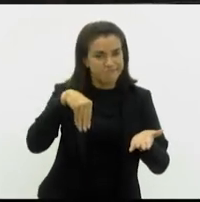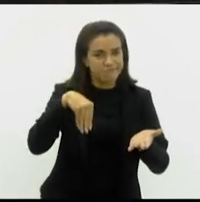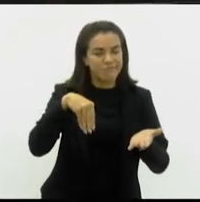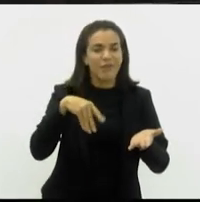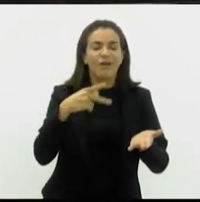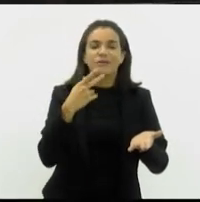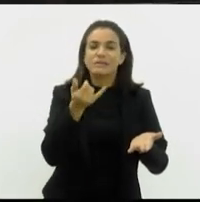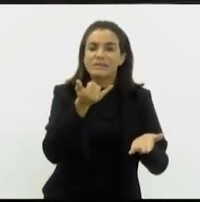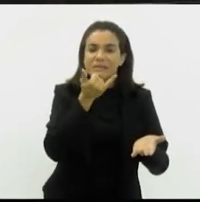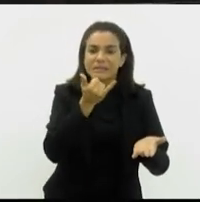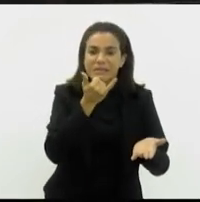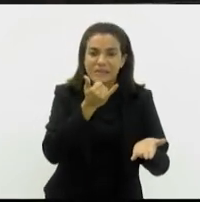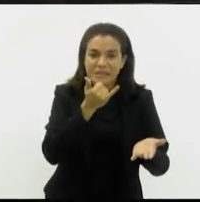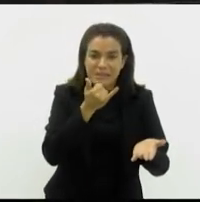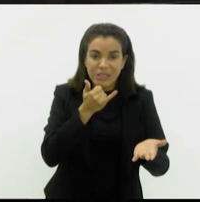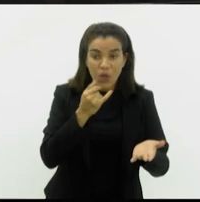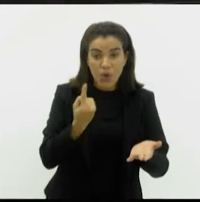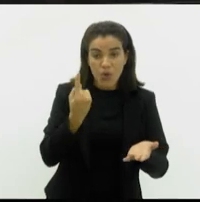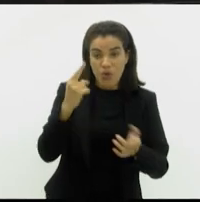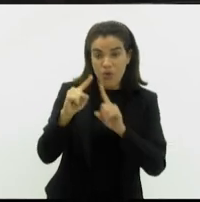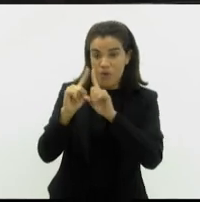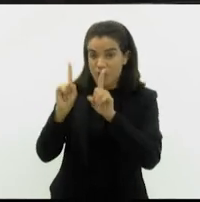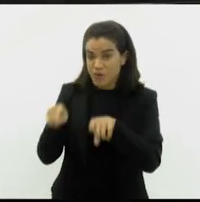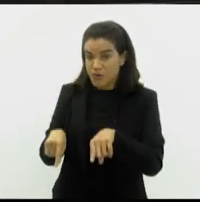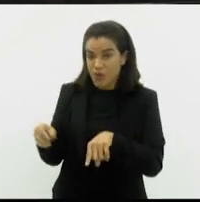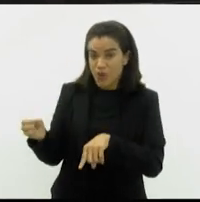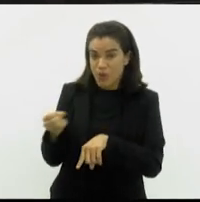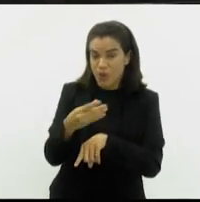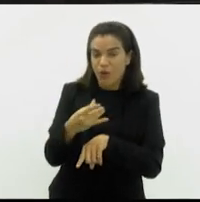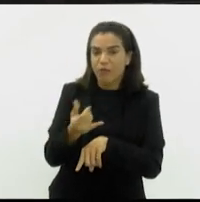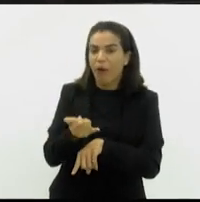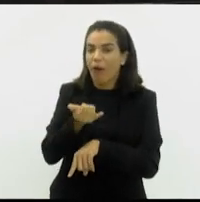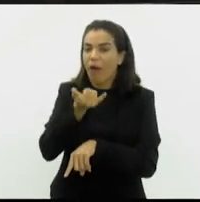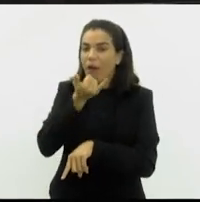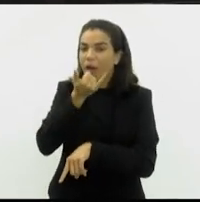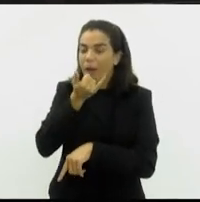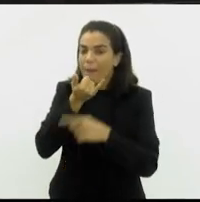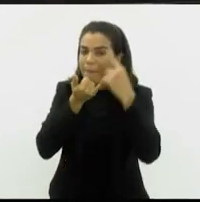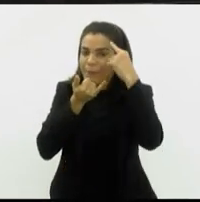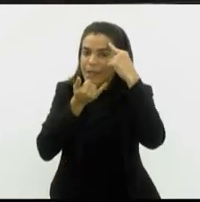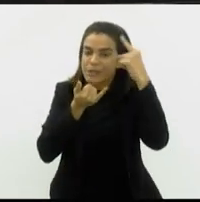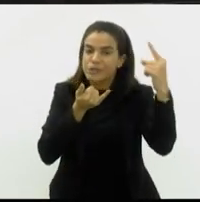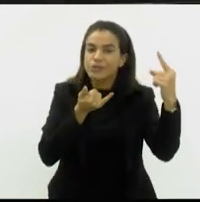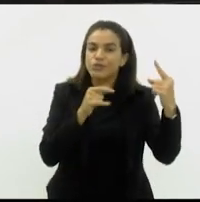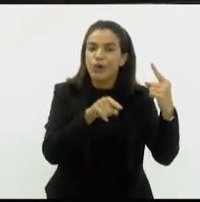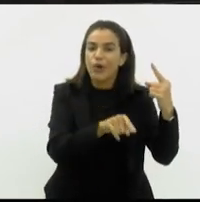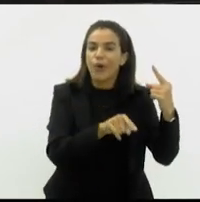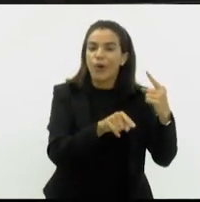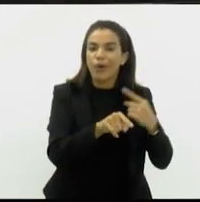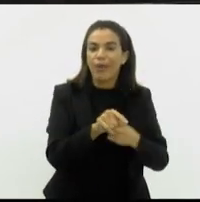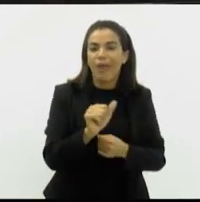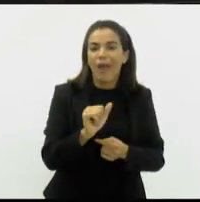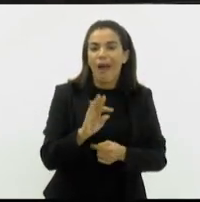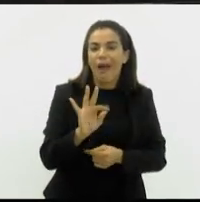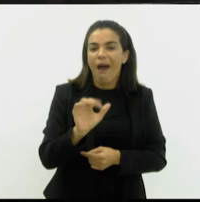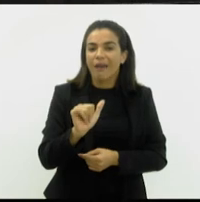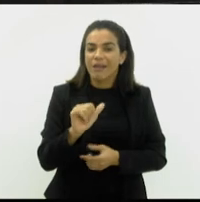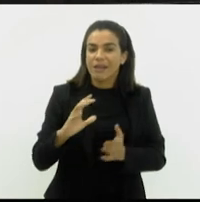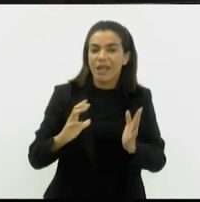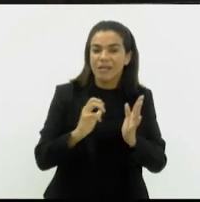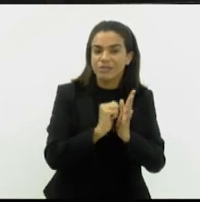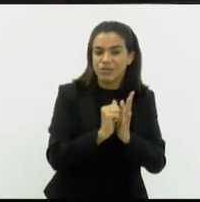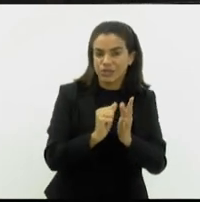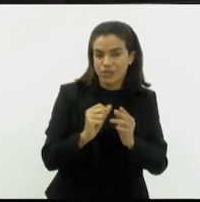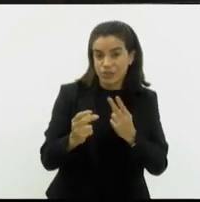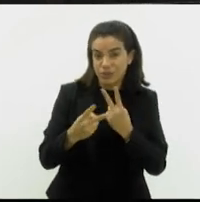alegação, um funcionário novo da empresa se equivocou e pensou que a modalidade fosse ata de registro de preço.